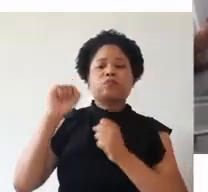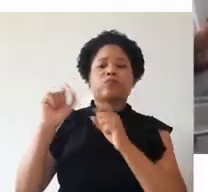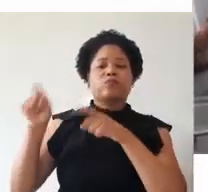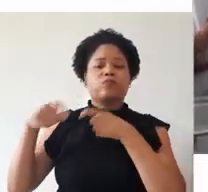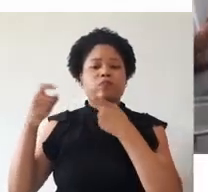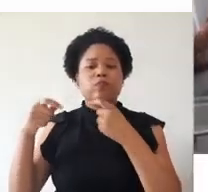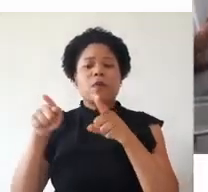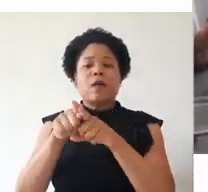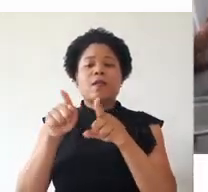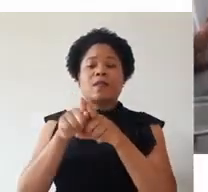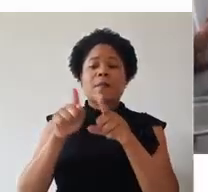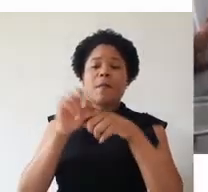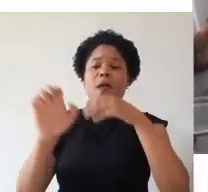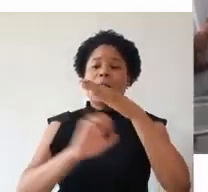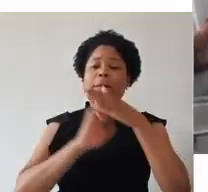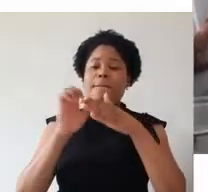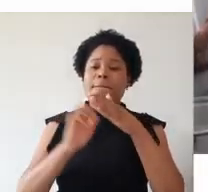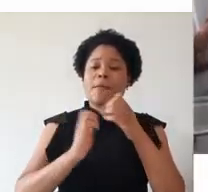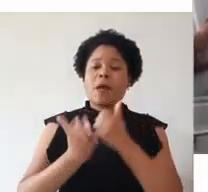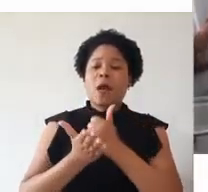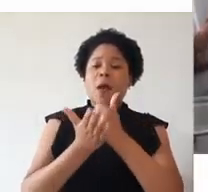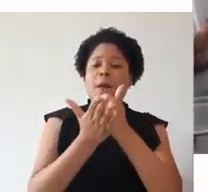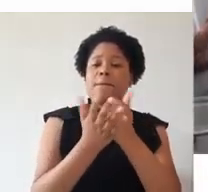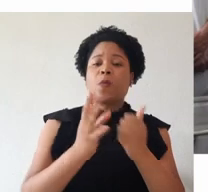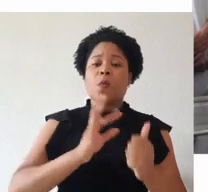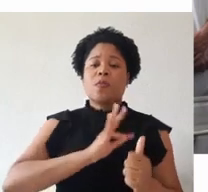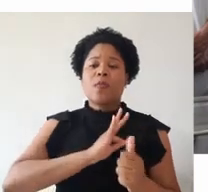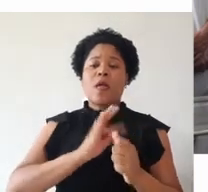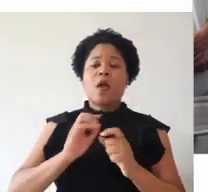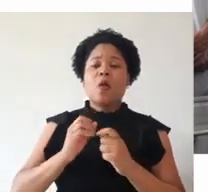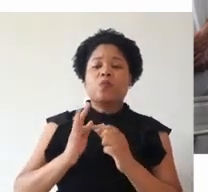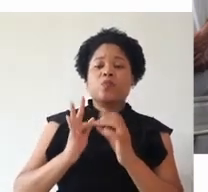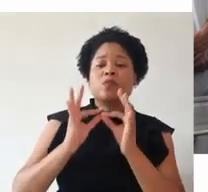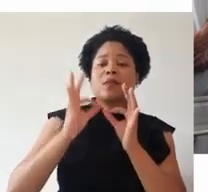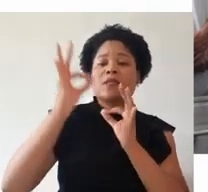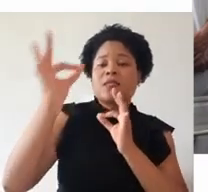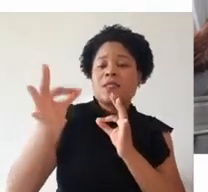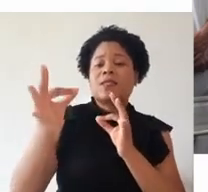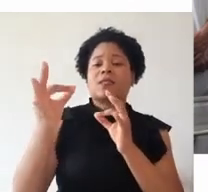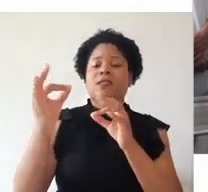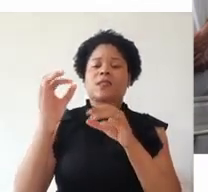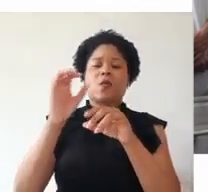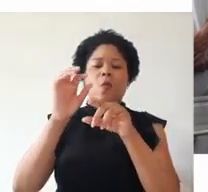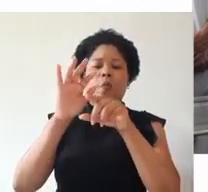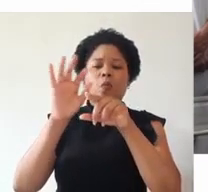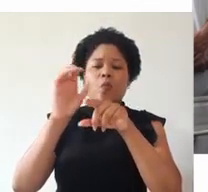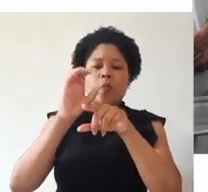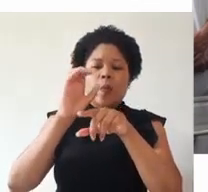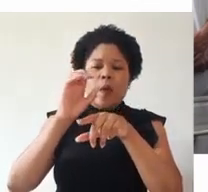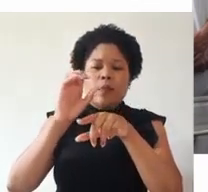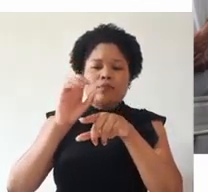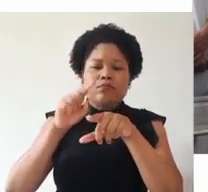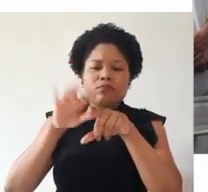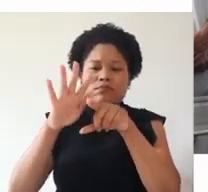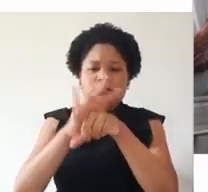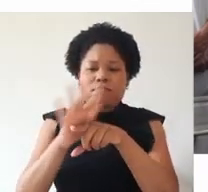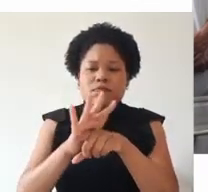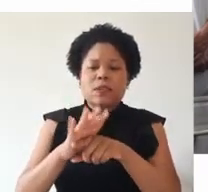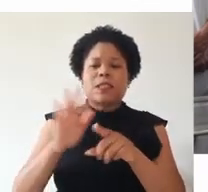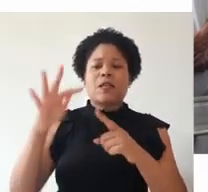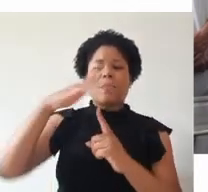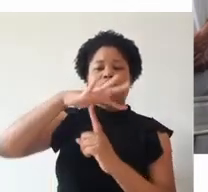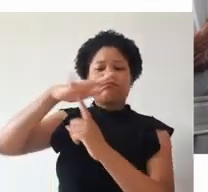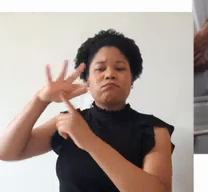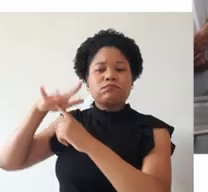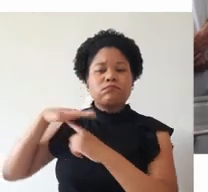empresas de assistência técnica, extensão rural e pesquisa, parques e reservas naturais,